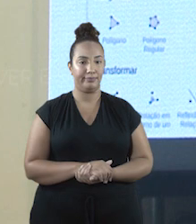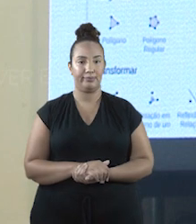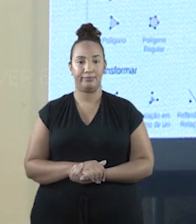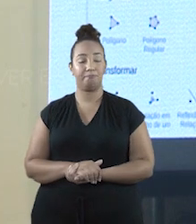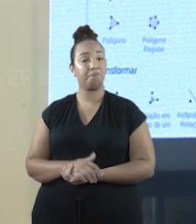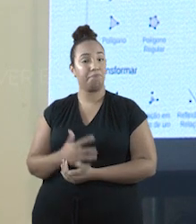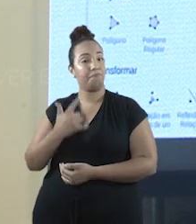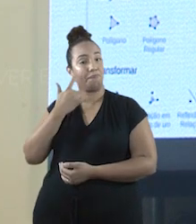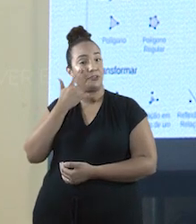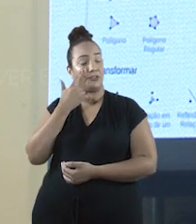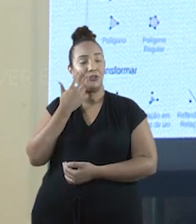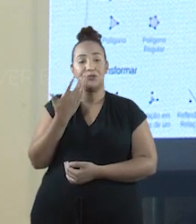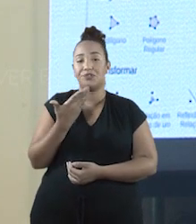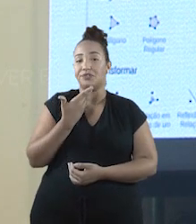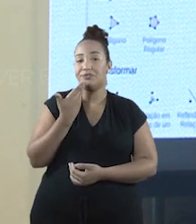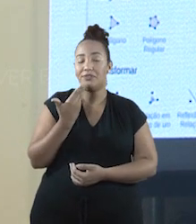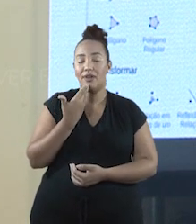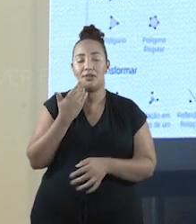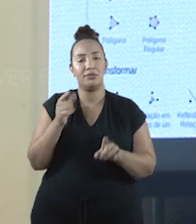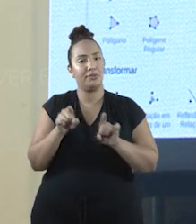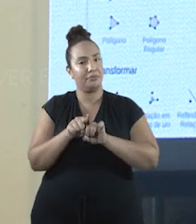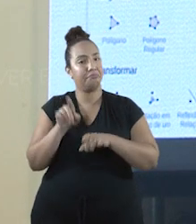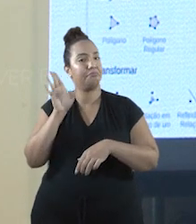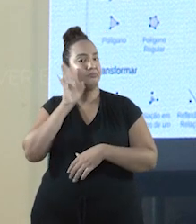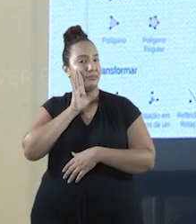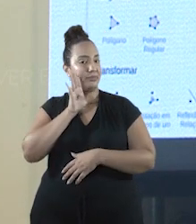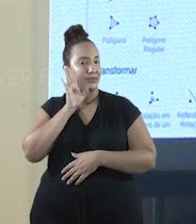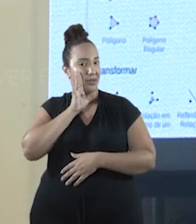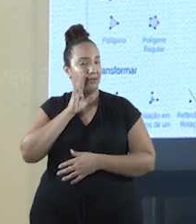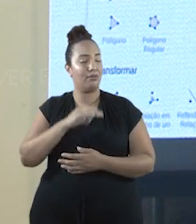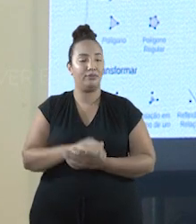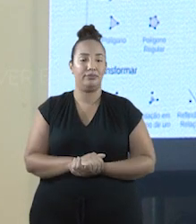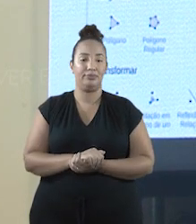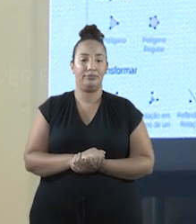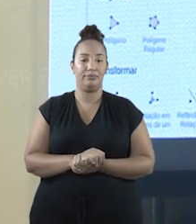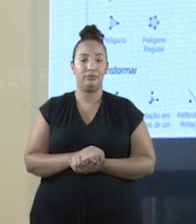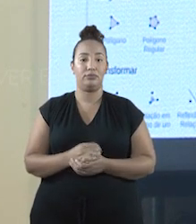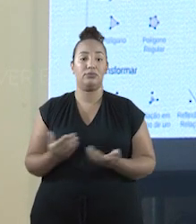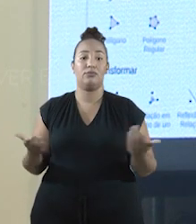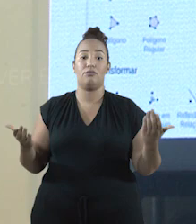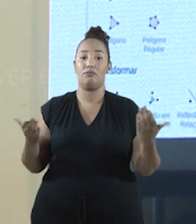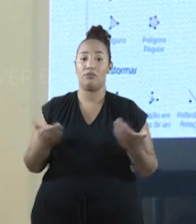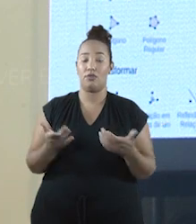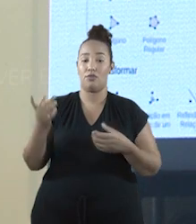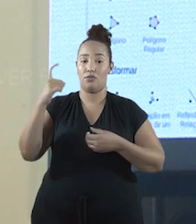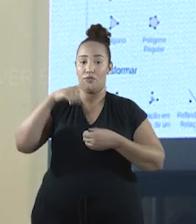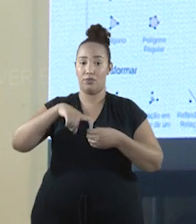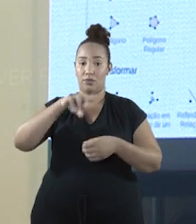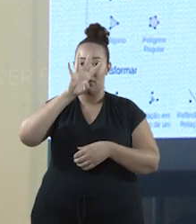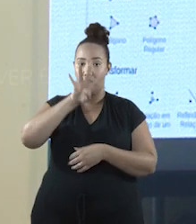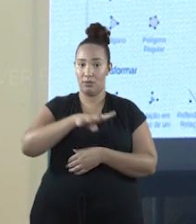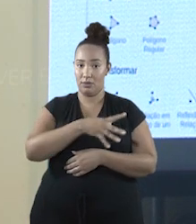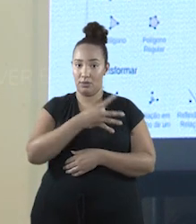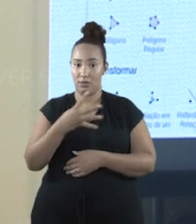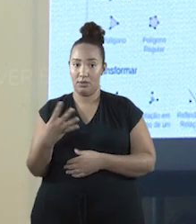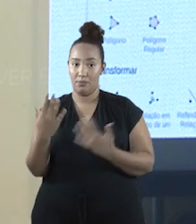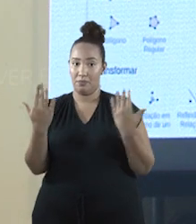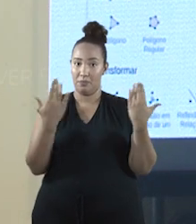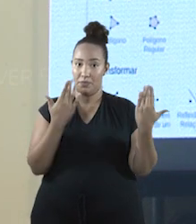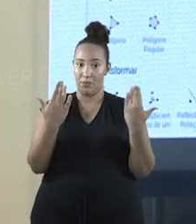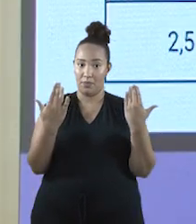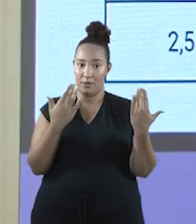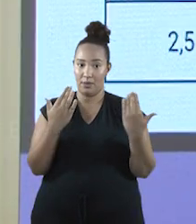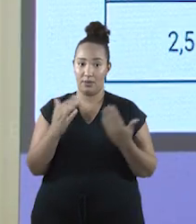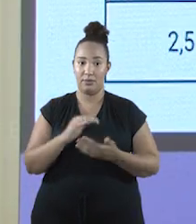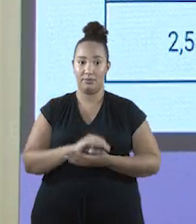viram como é fácil e legal? Agora, vamos voltar para a nossa tabela para comparar os valores.